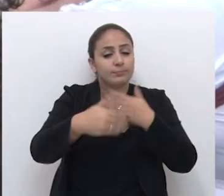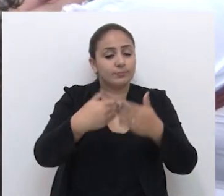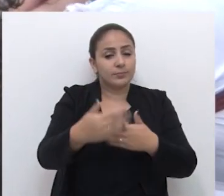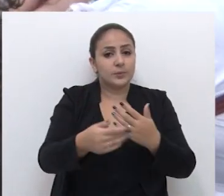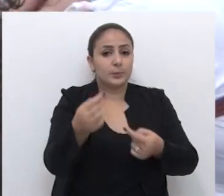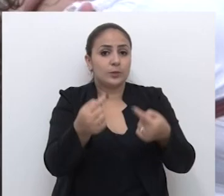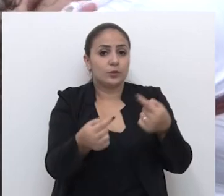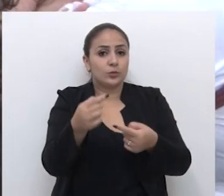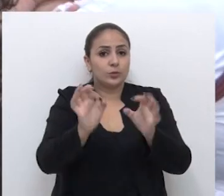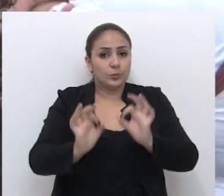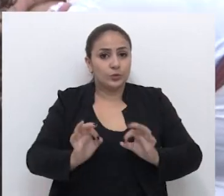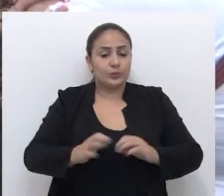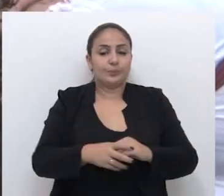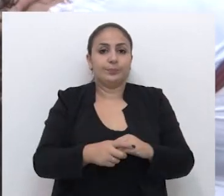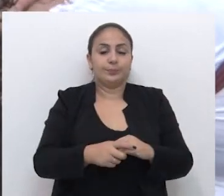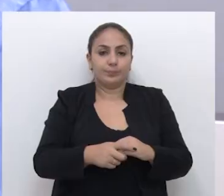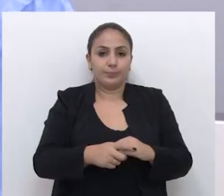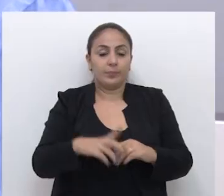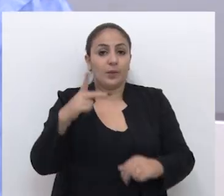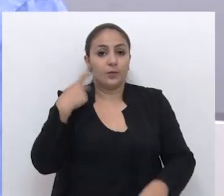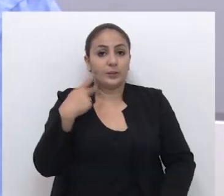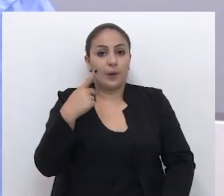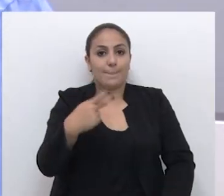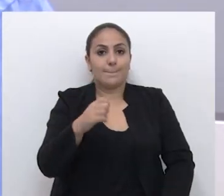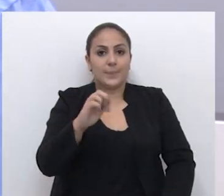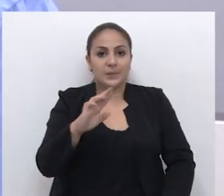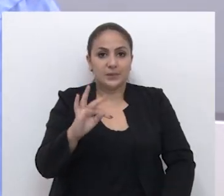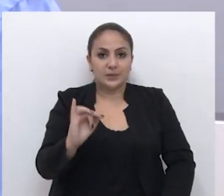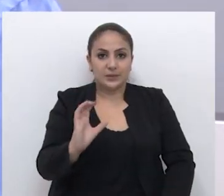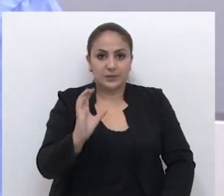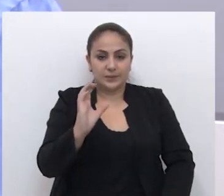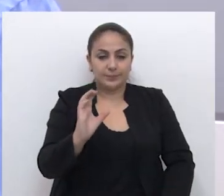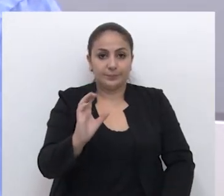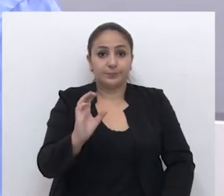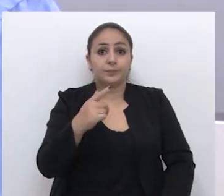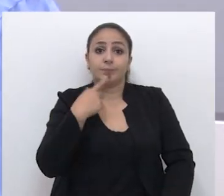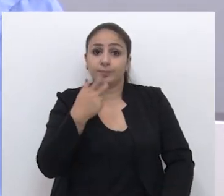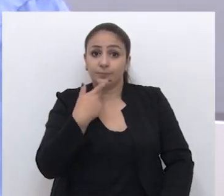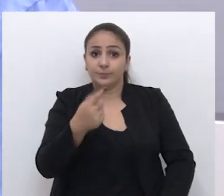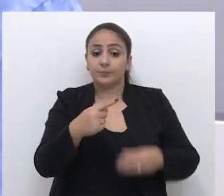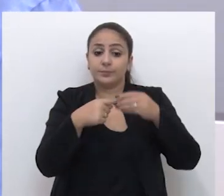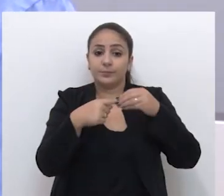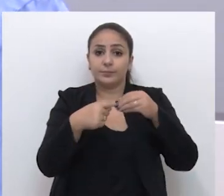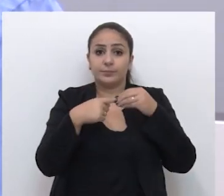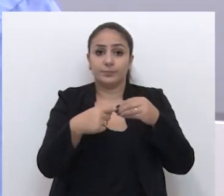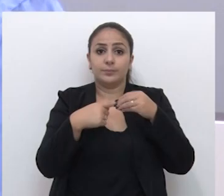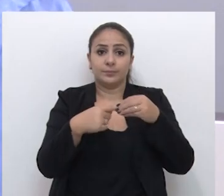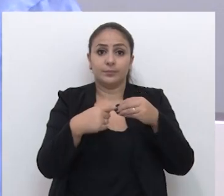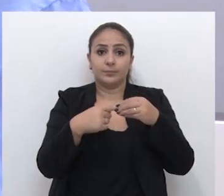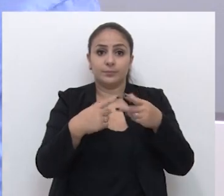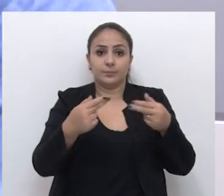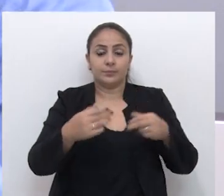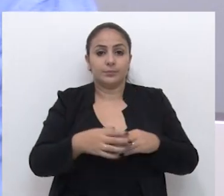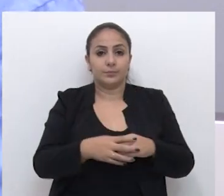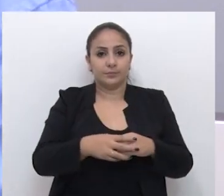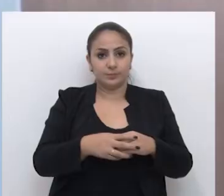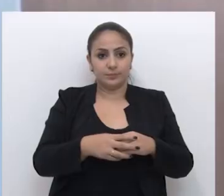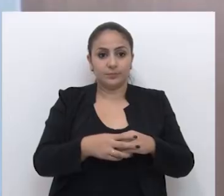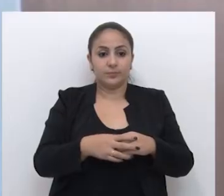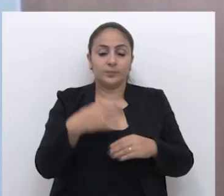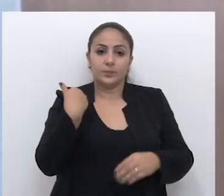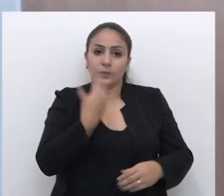passos para o trâmite do projeto. O vereador Patrick Cavalcante comentou os principais encaminhamentos.